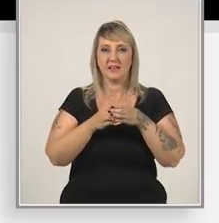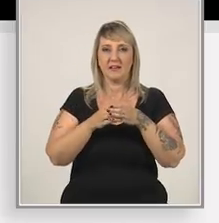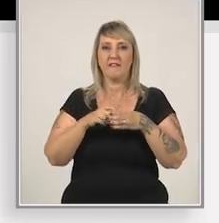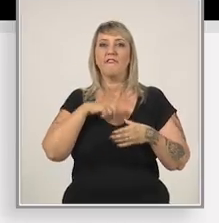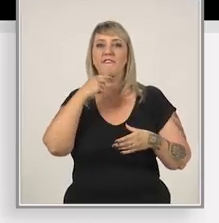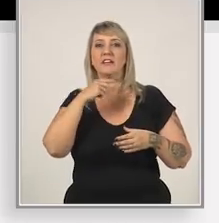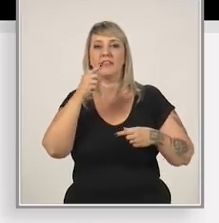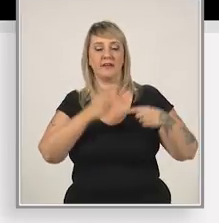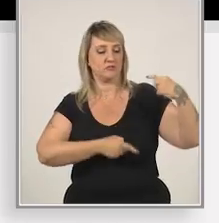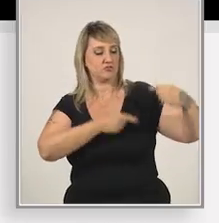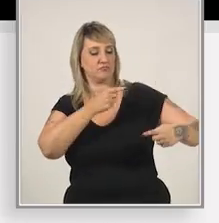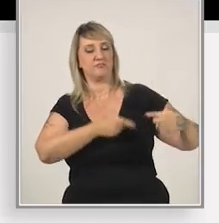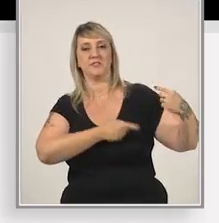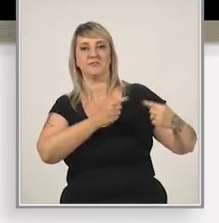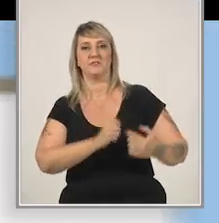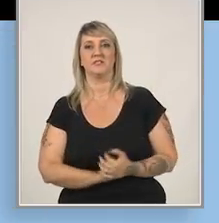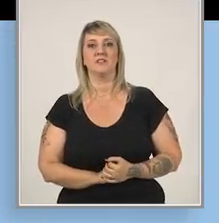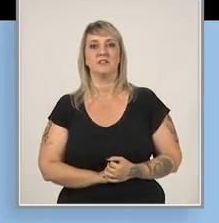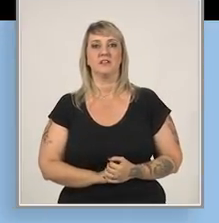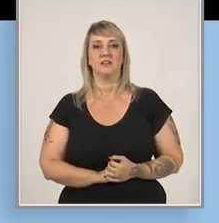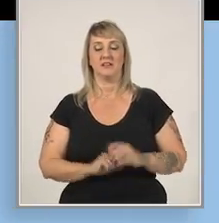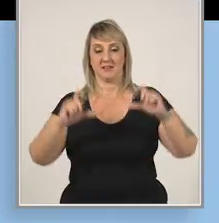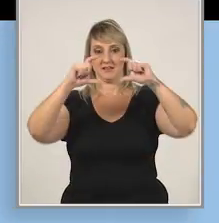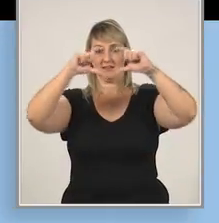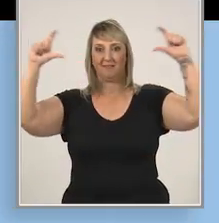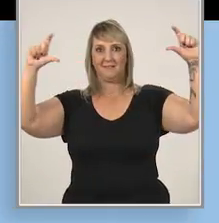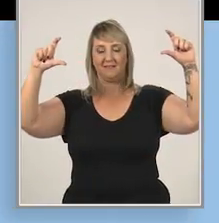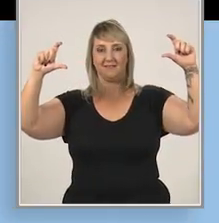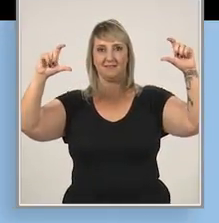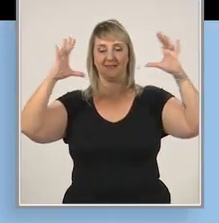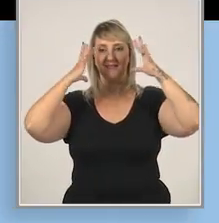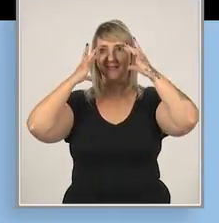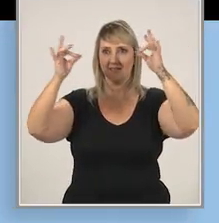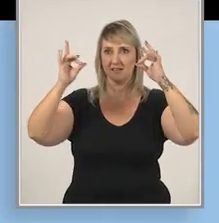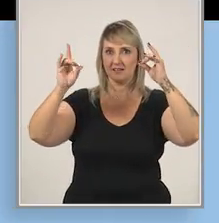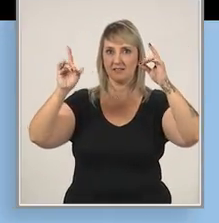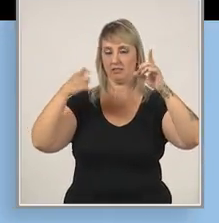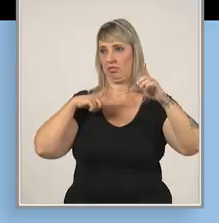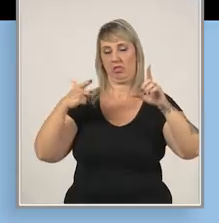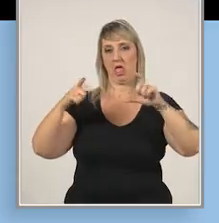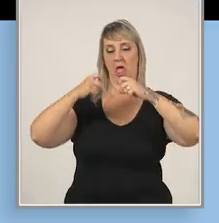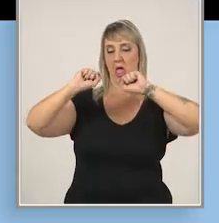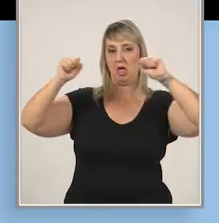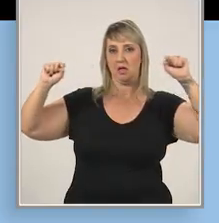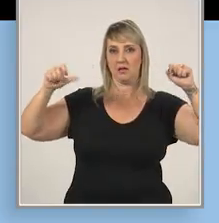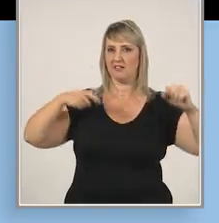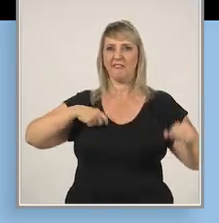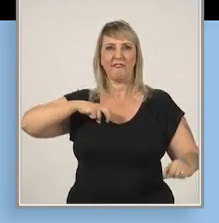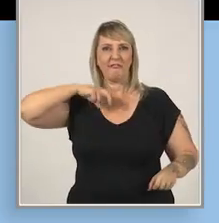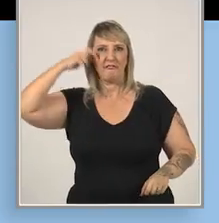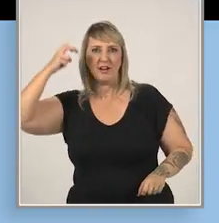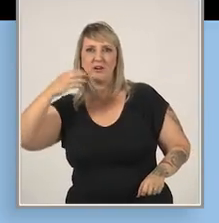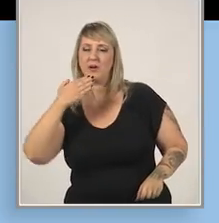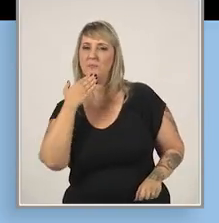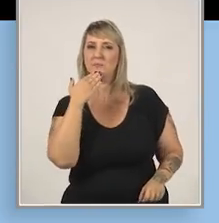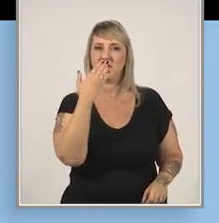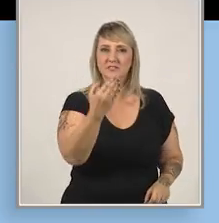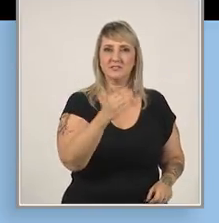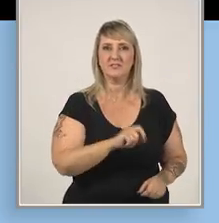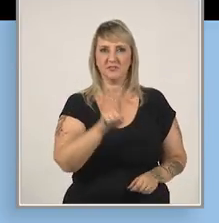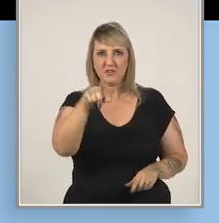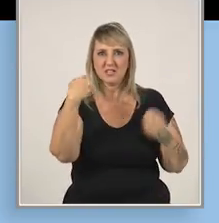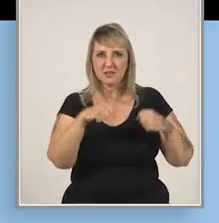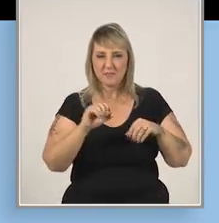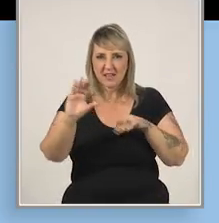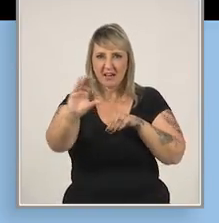equipe e vantagens competitivas. Crie frases chamativas, mas sem exageros. Não tenha vergonha de pedir.